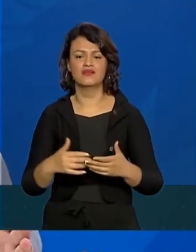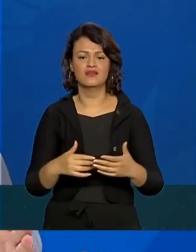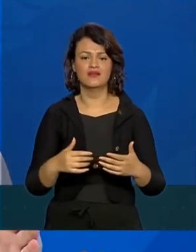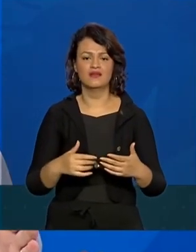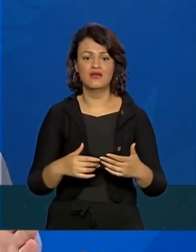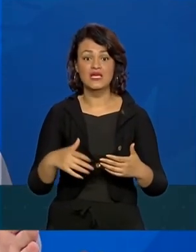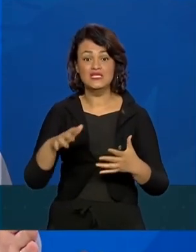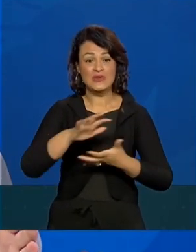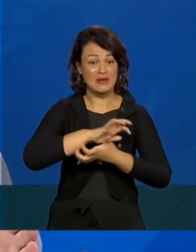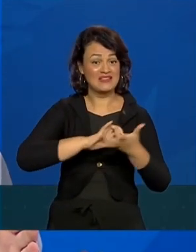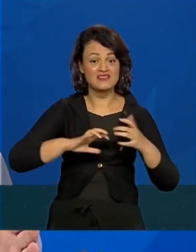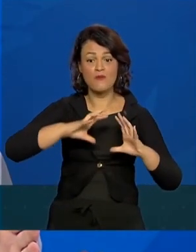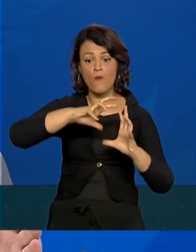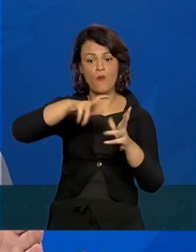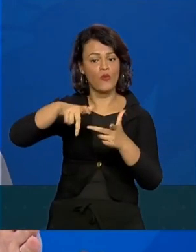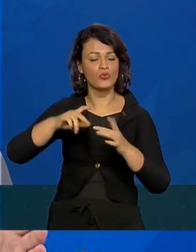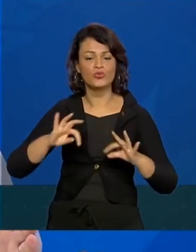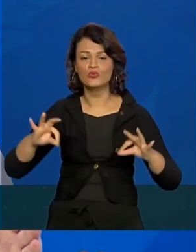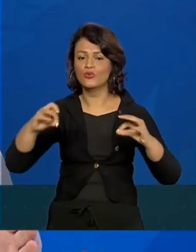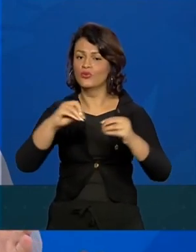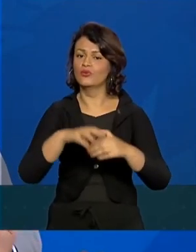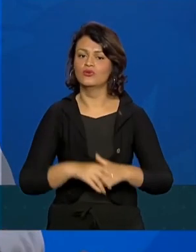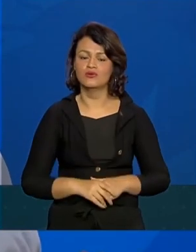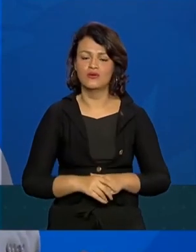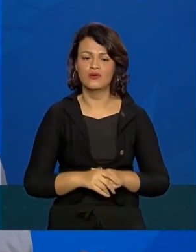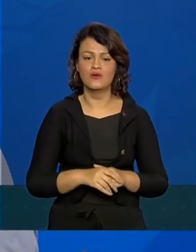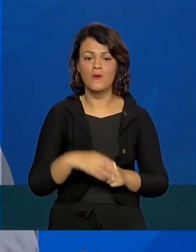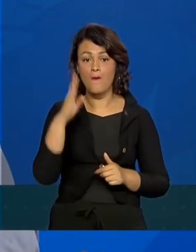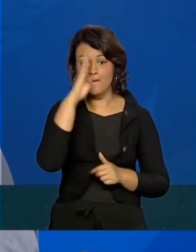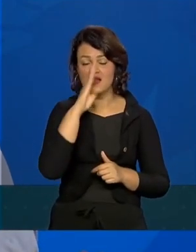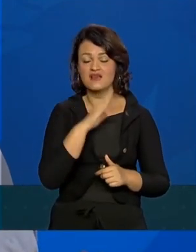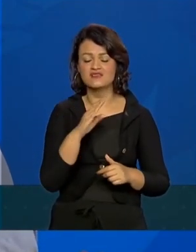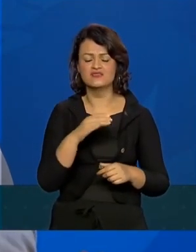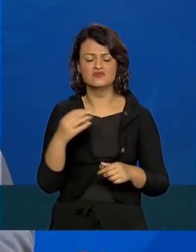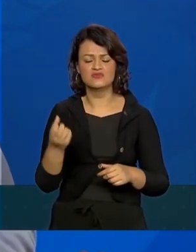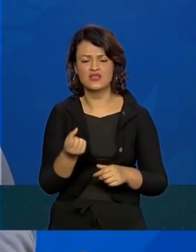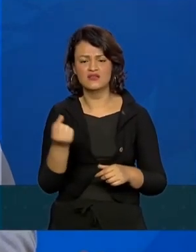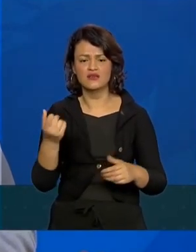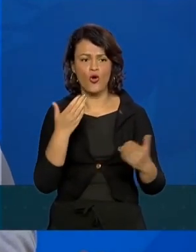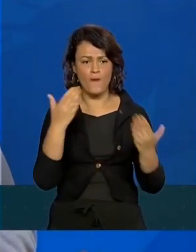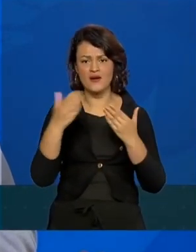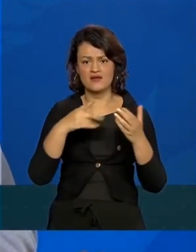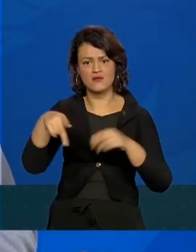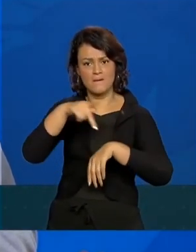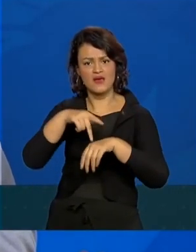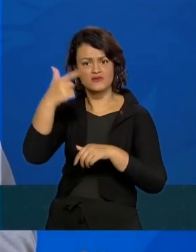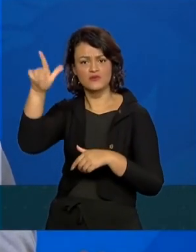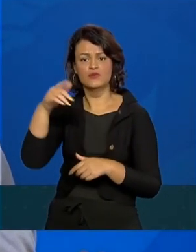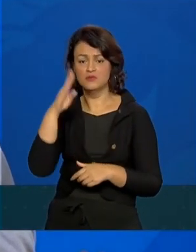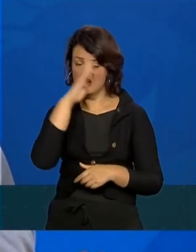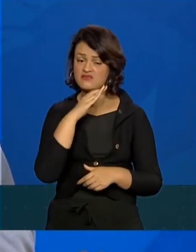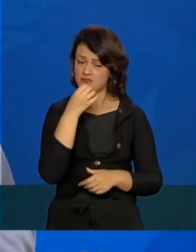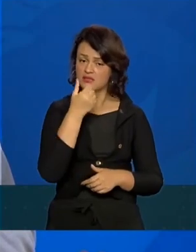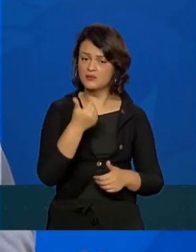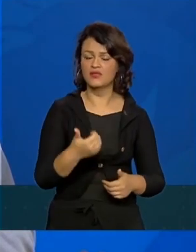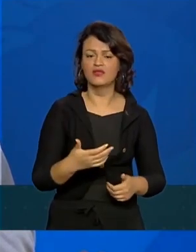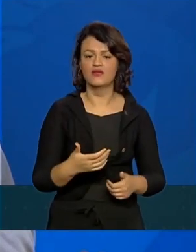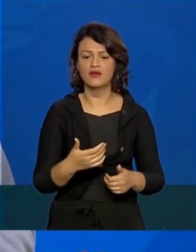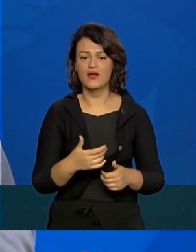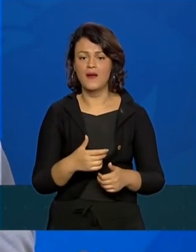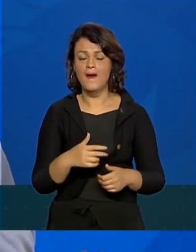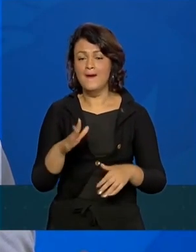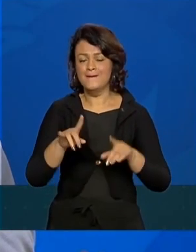essa é uma crise mundial. O Brasil está com números proporcionais melhor que muitos outros países. E não adianta ficar